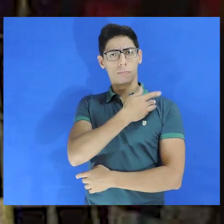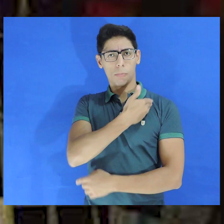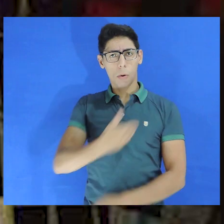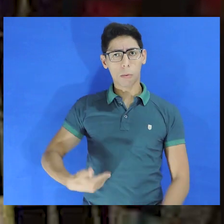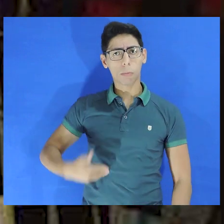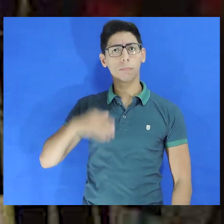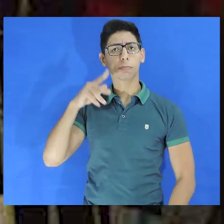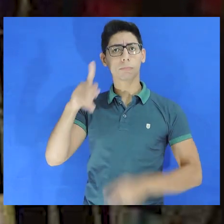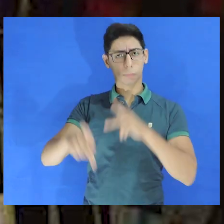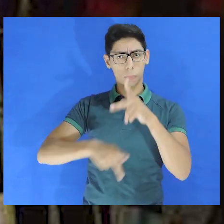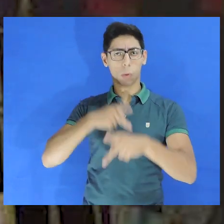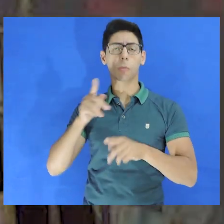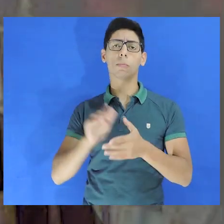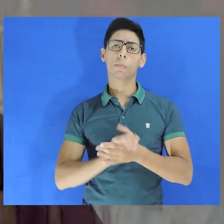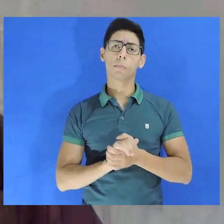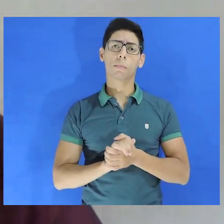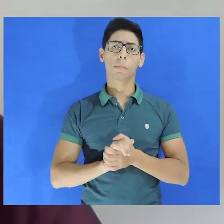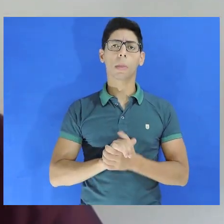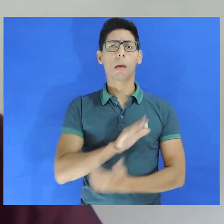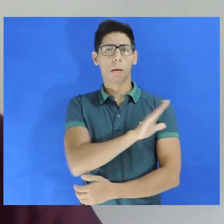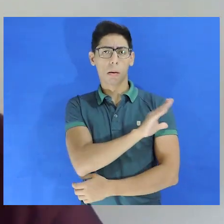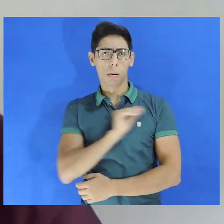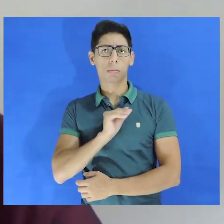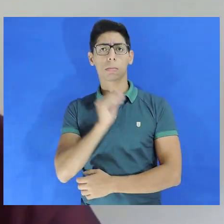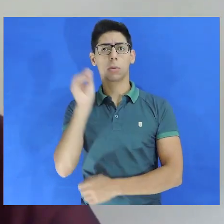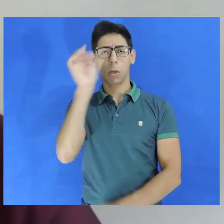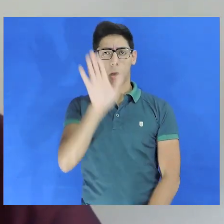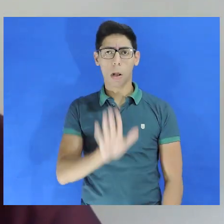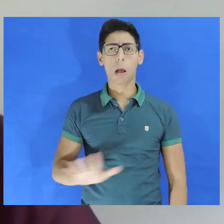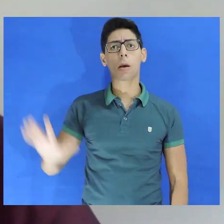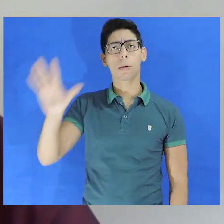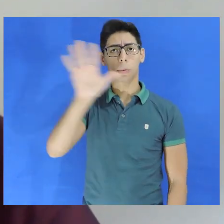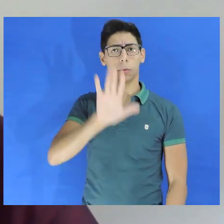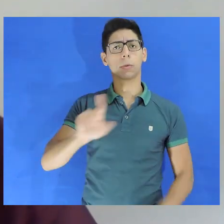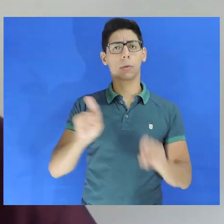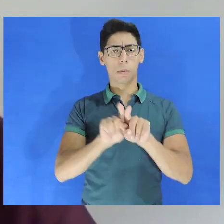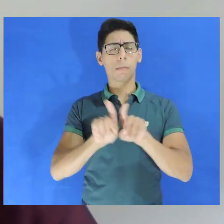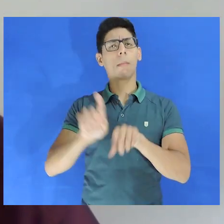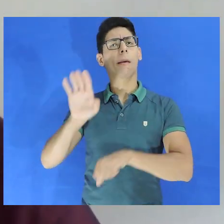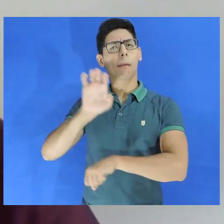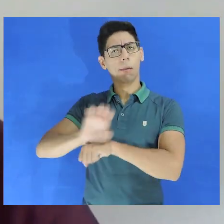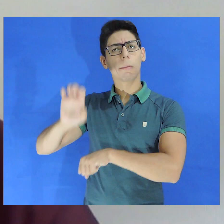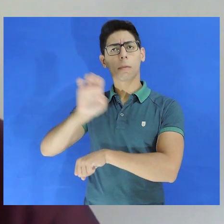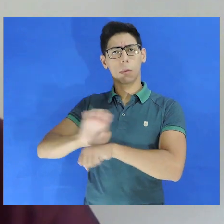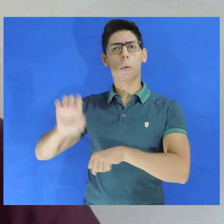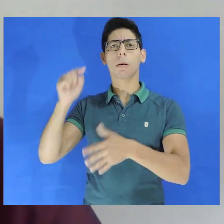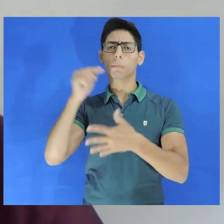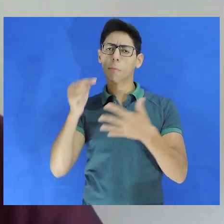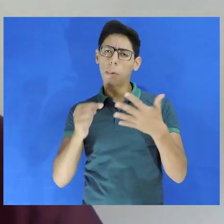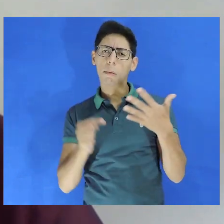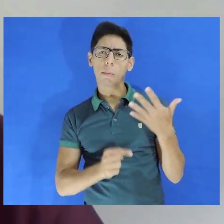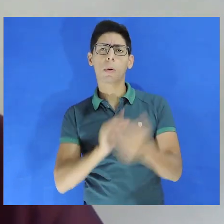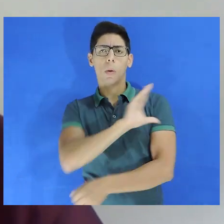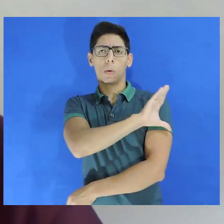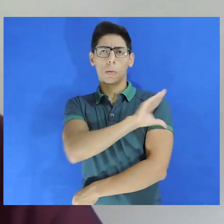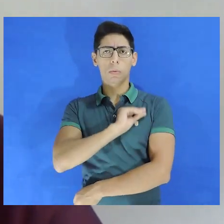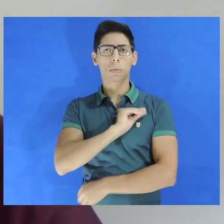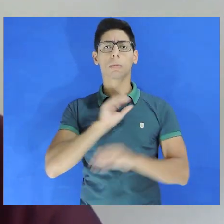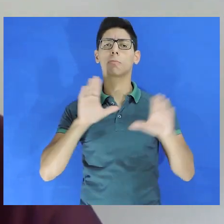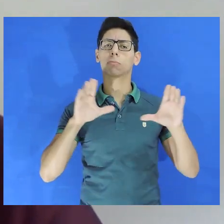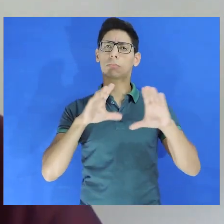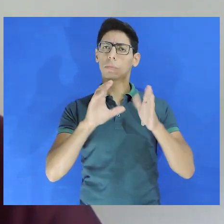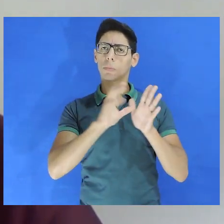o Mecanismo Nacional de Prevenção e Combate à Tortura, os mecanismos estaduais, os conselhos de